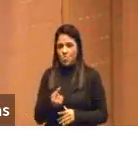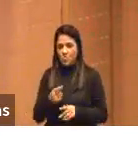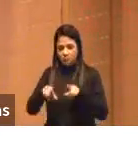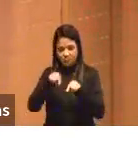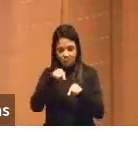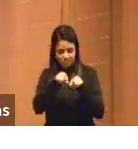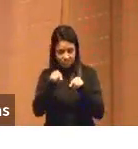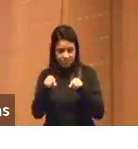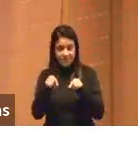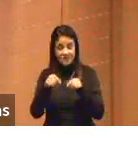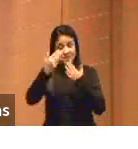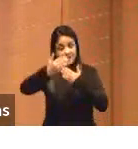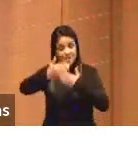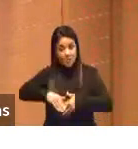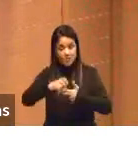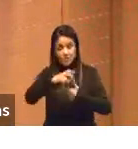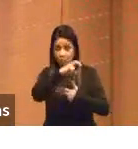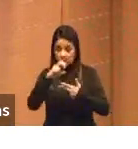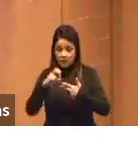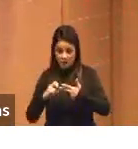pessoas que fazem a prova do Enem.